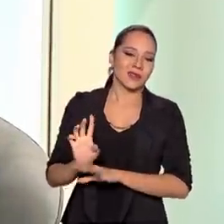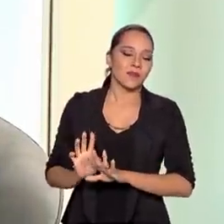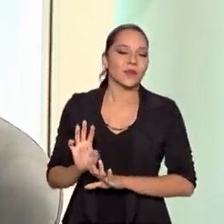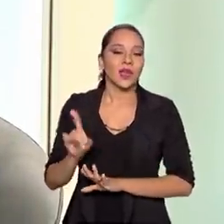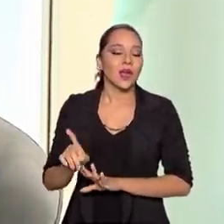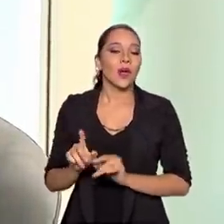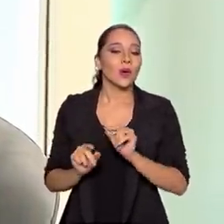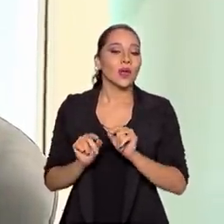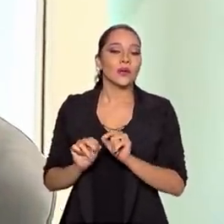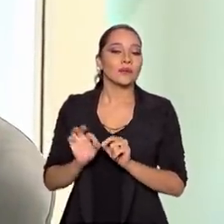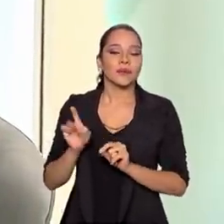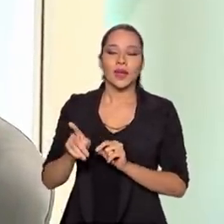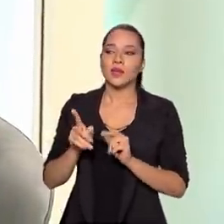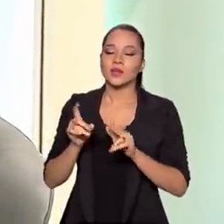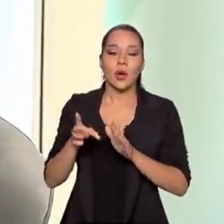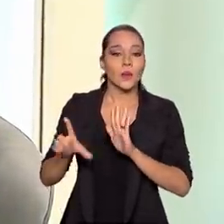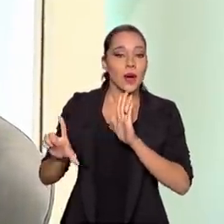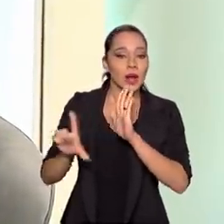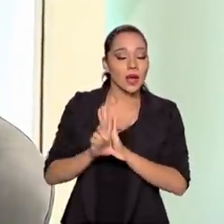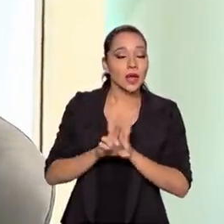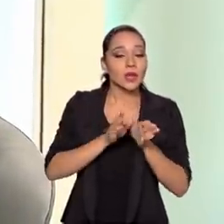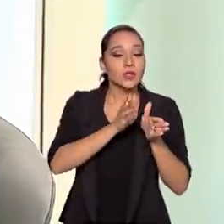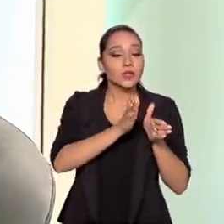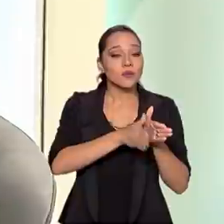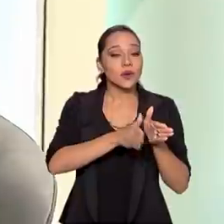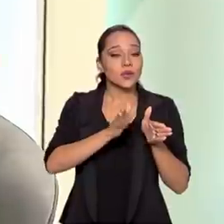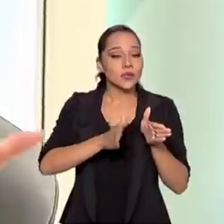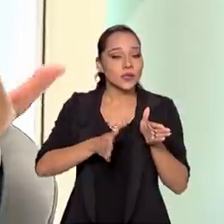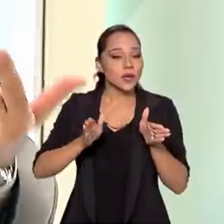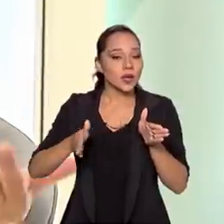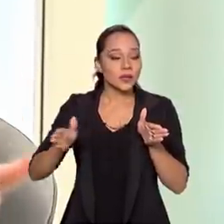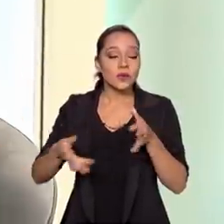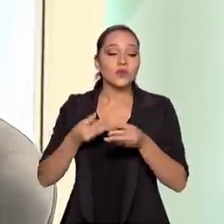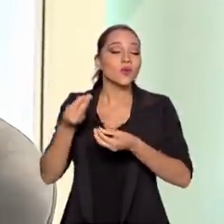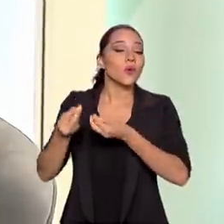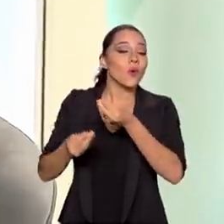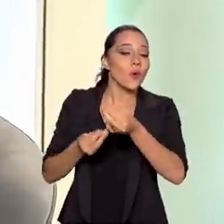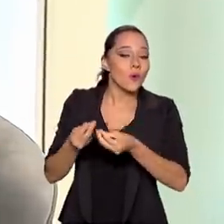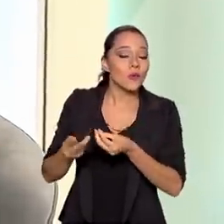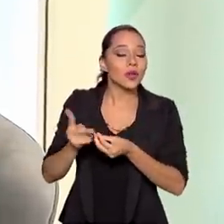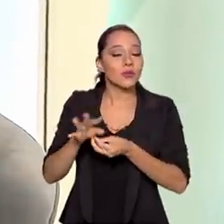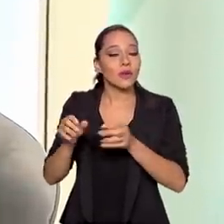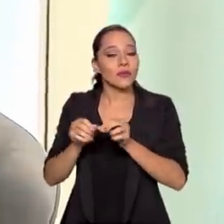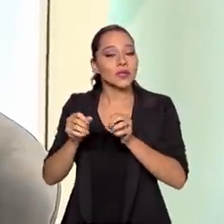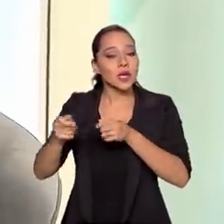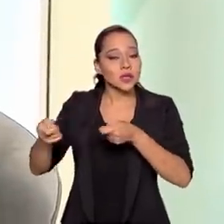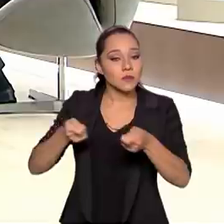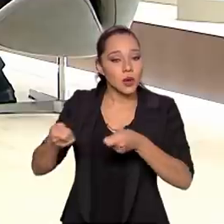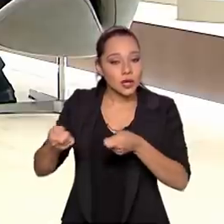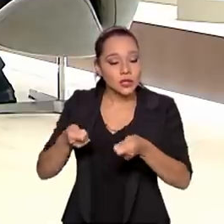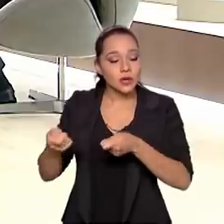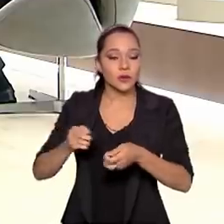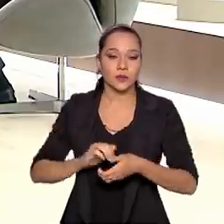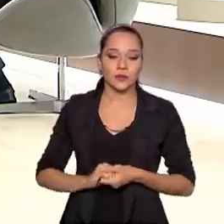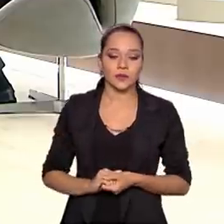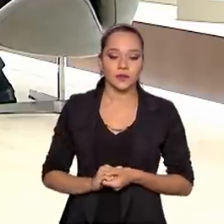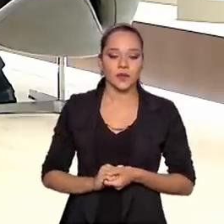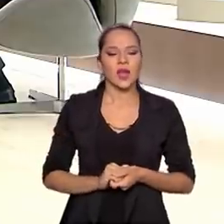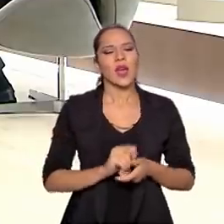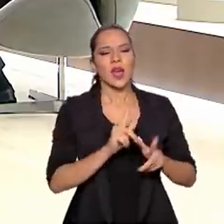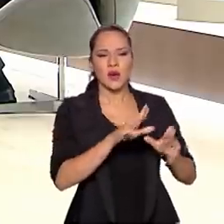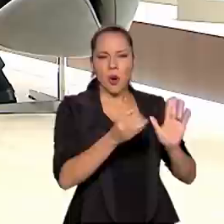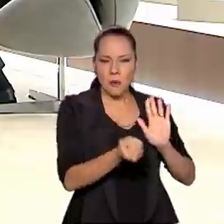quase que uma lei de processo de como vai se realizar isso. Como se fosse um marco